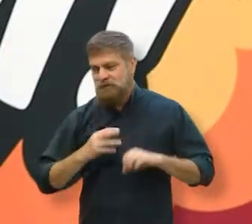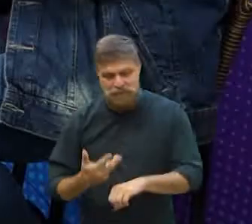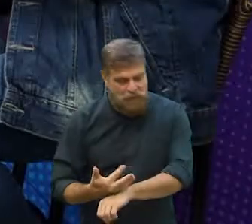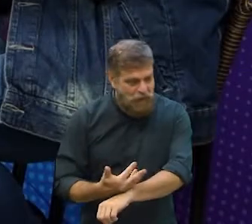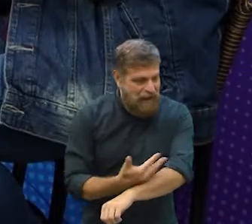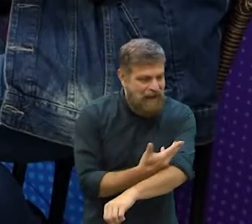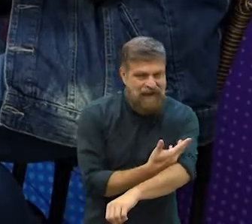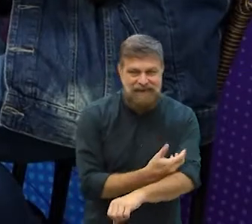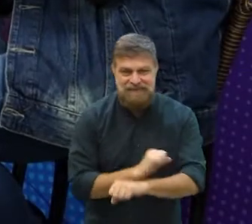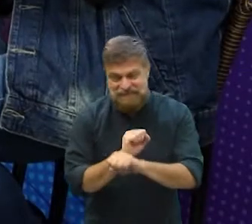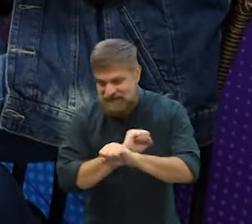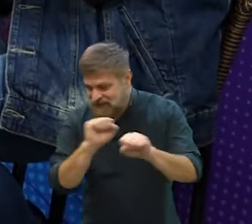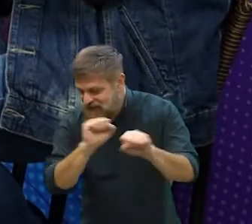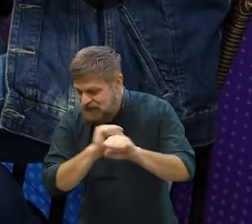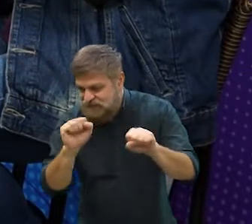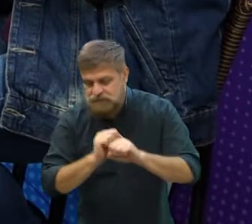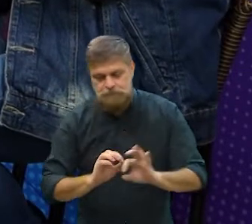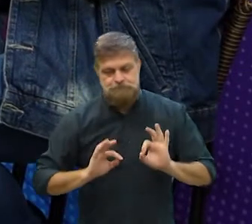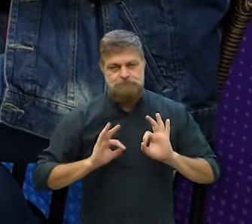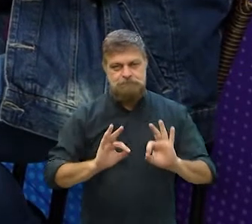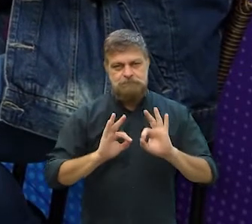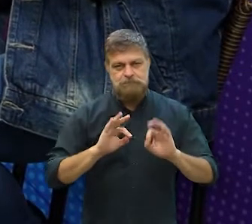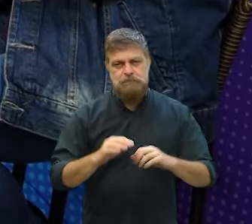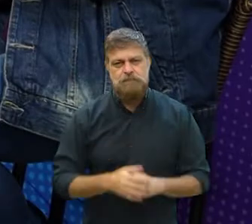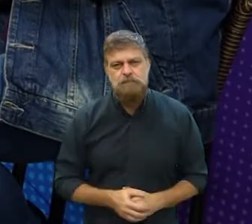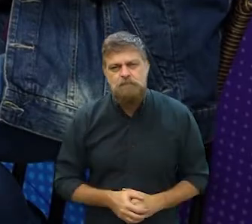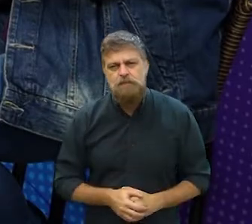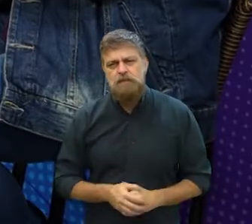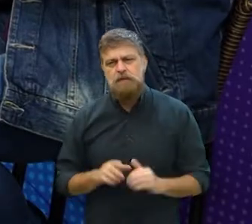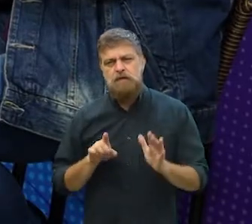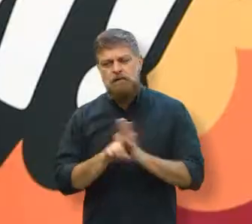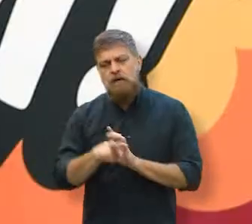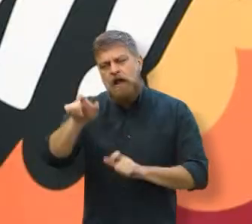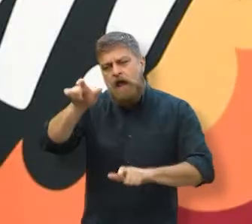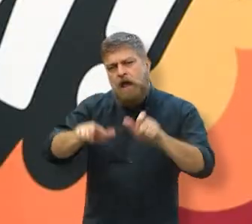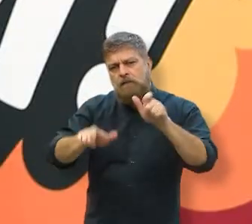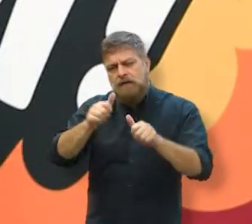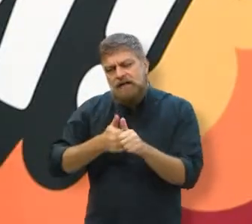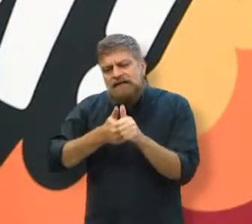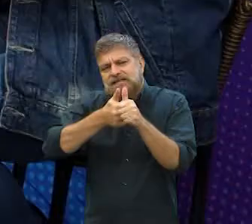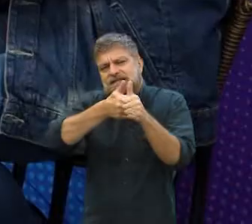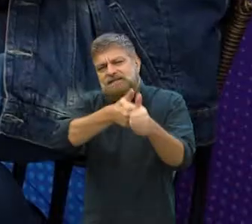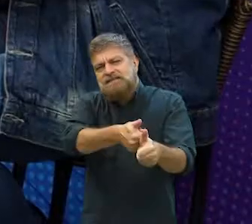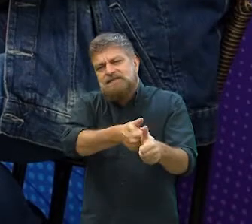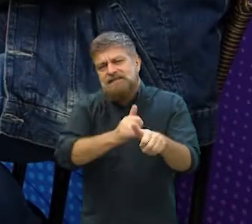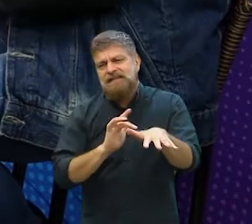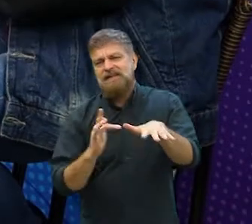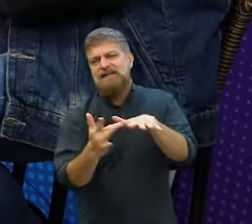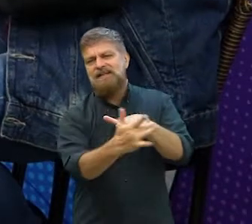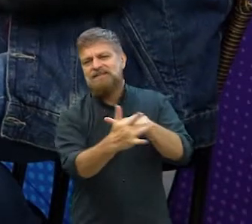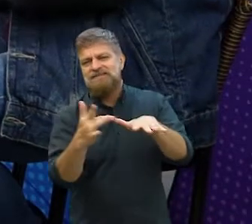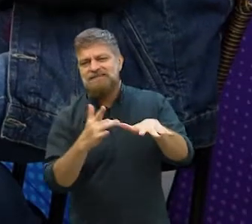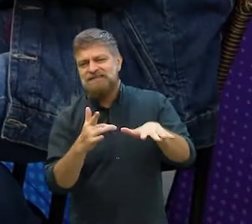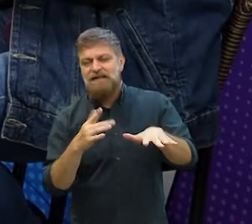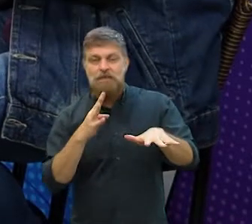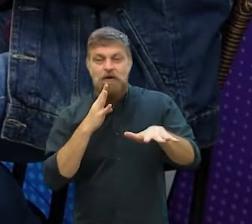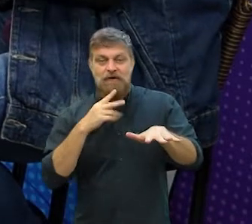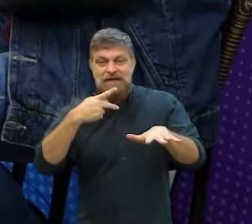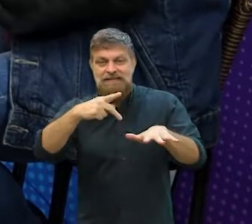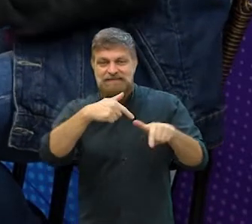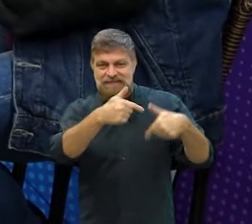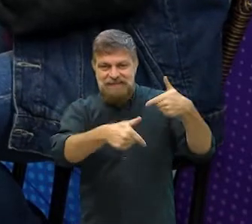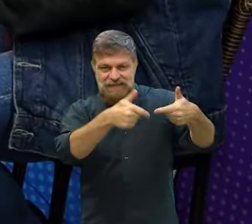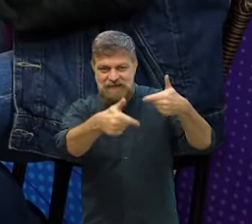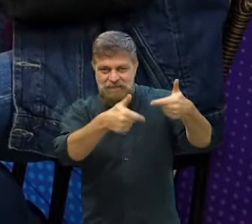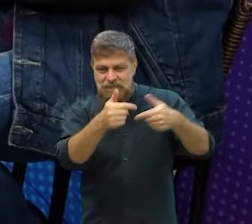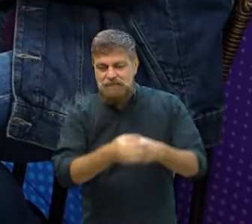Sensacional, adorei a promo. Ô Keca, e aí, o pessoal quer seguir você nas redes sociais para acompanhar o